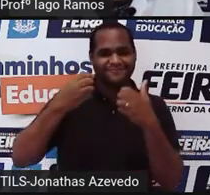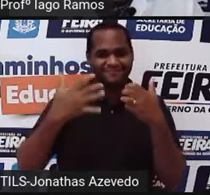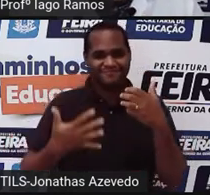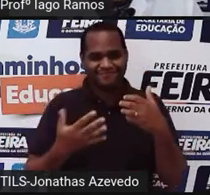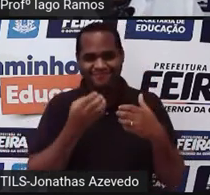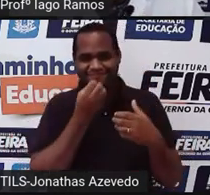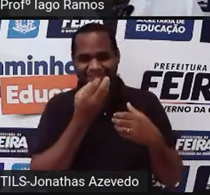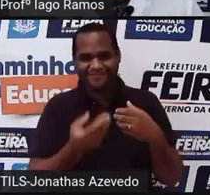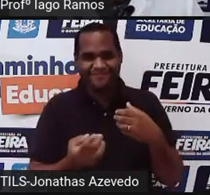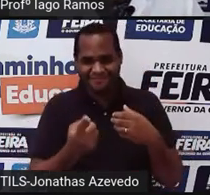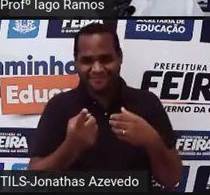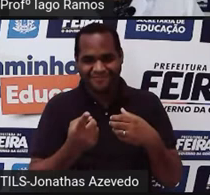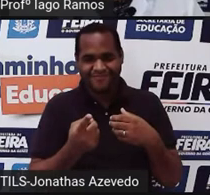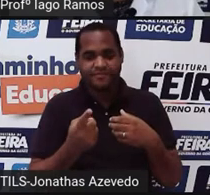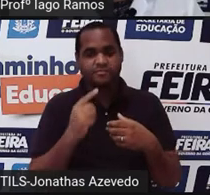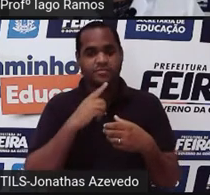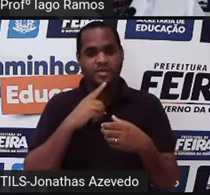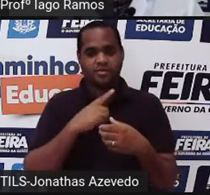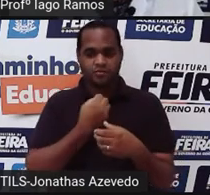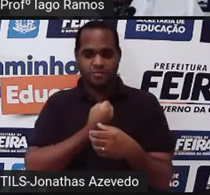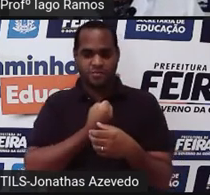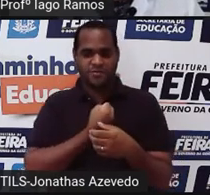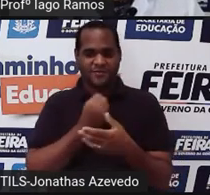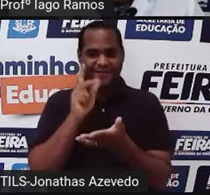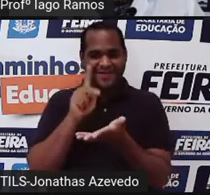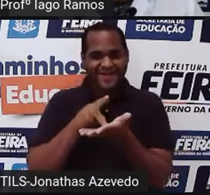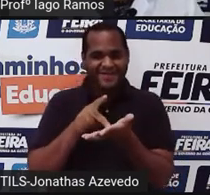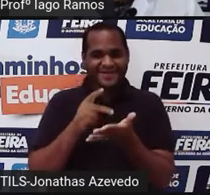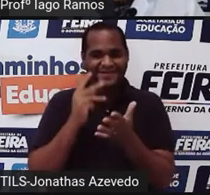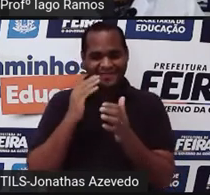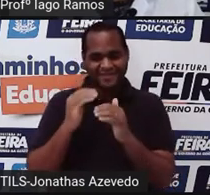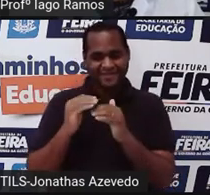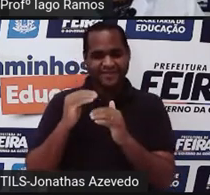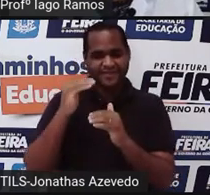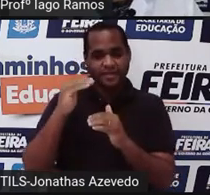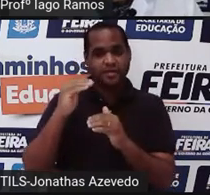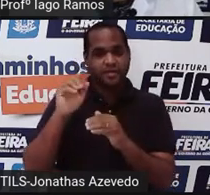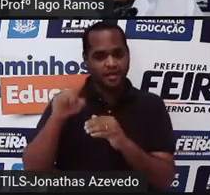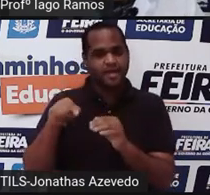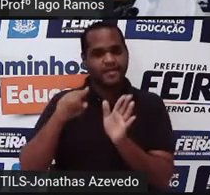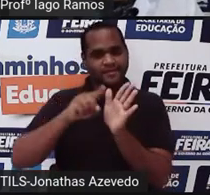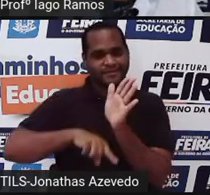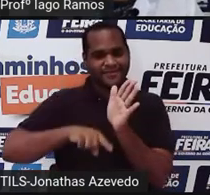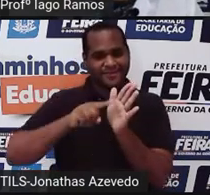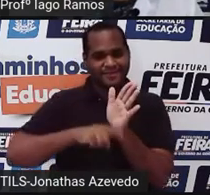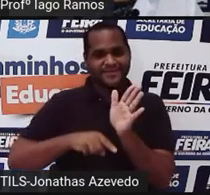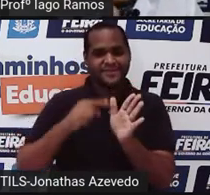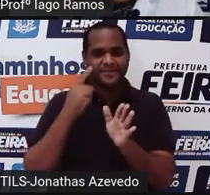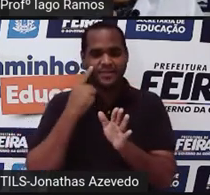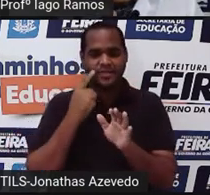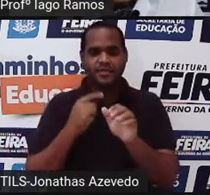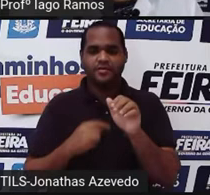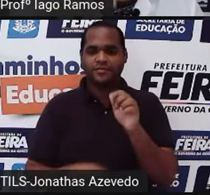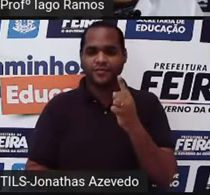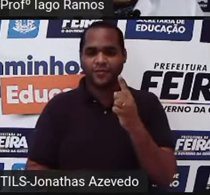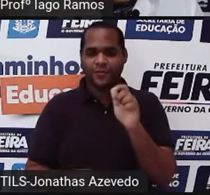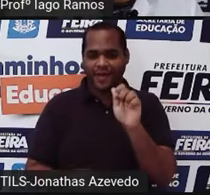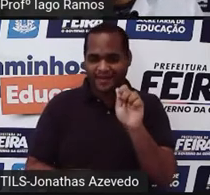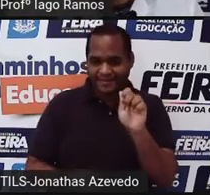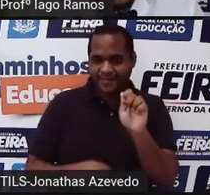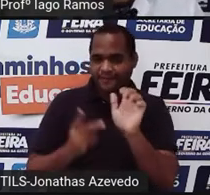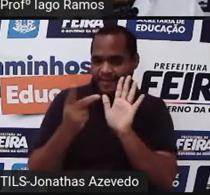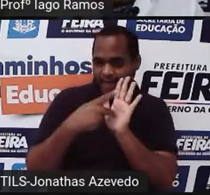que é quando você tem um número real elevado a um expoente negativo, né? A gente tem ali um A, número